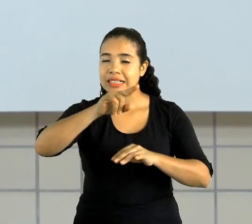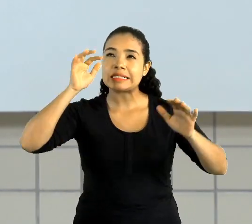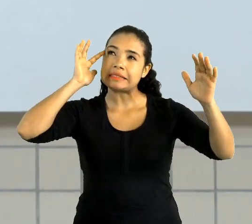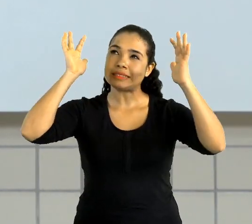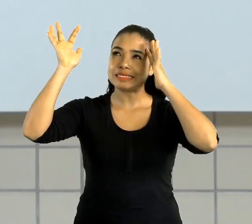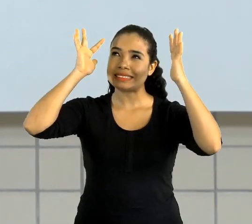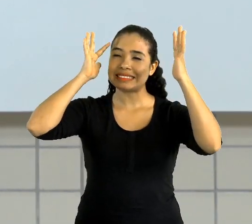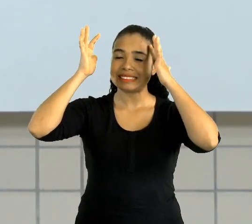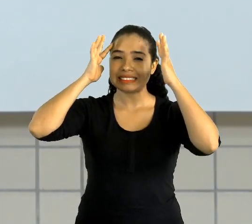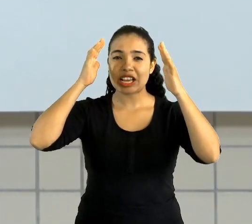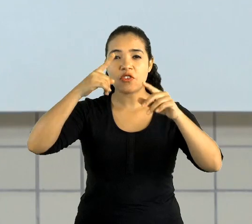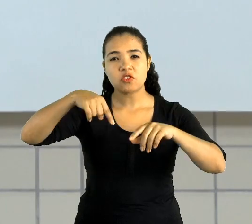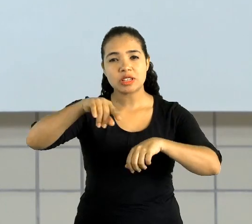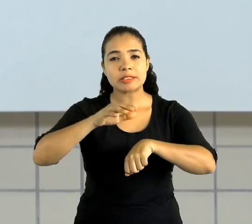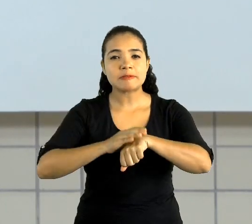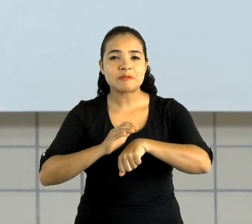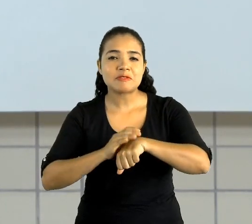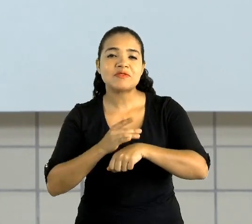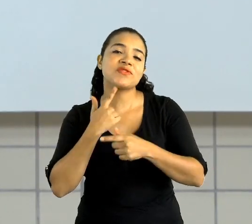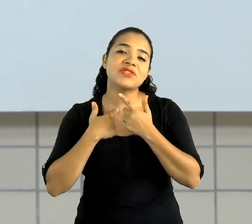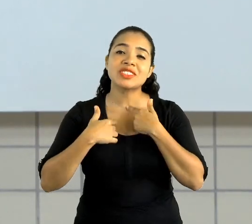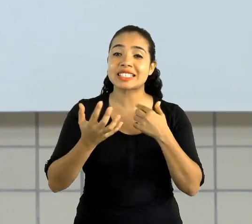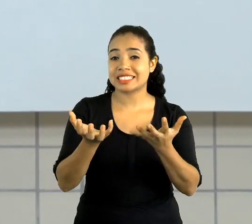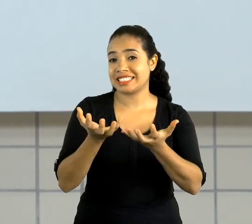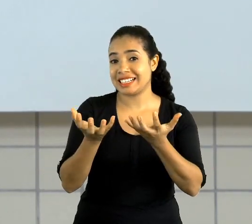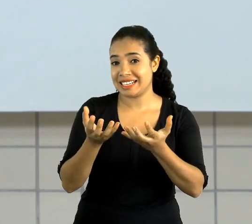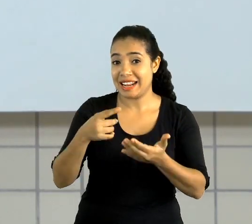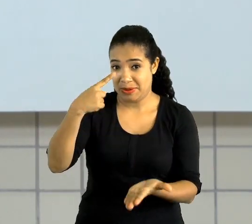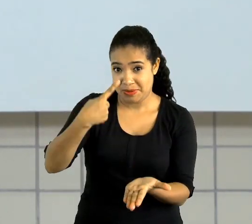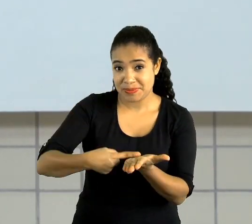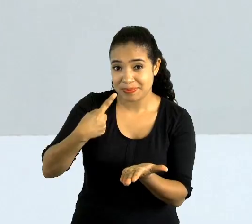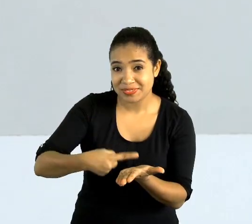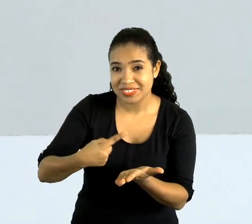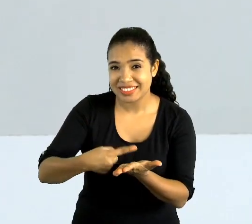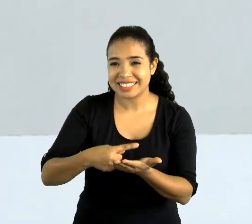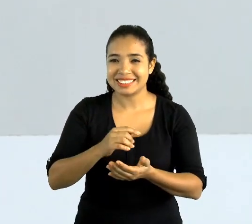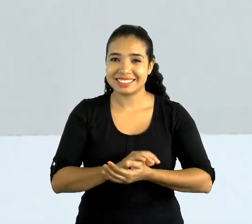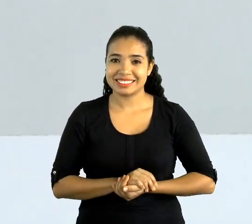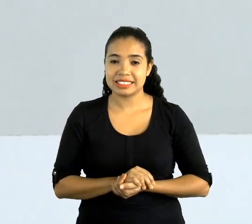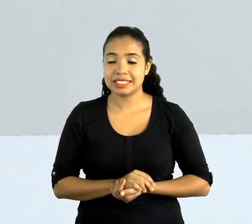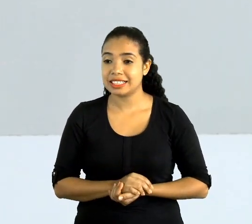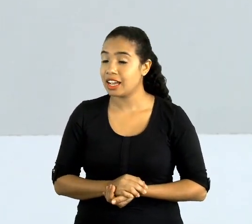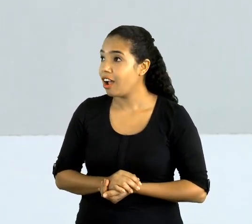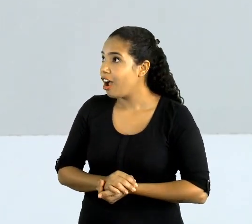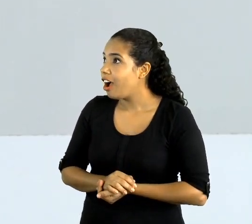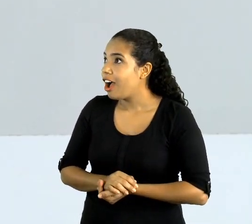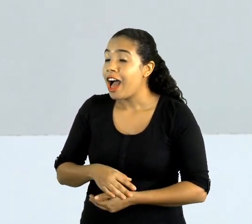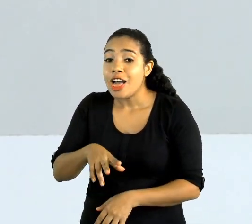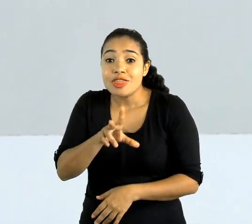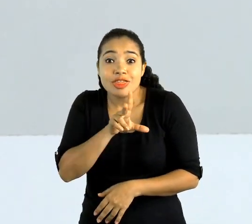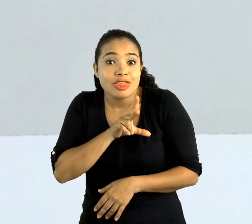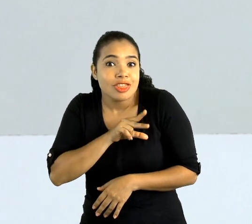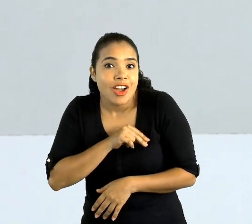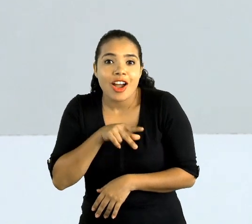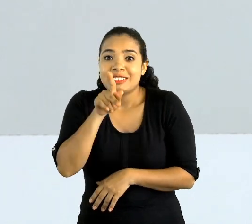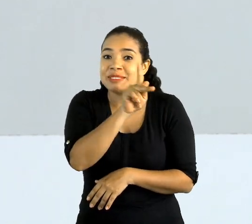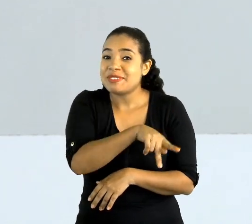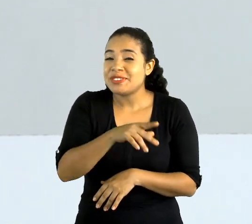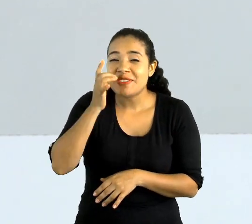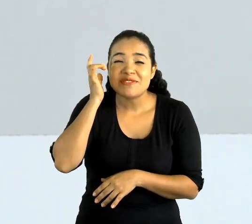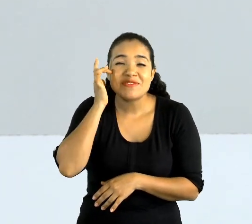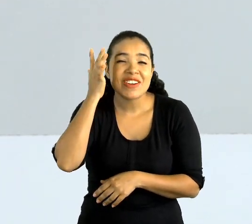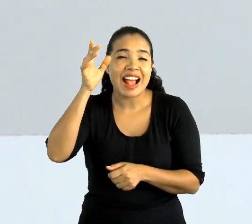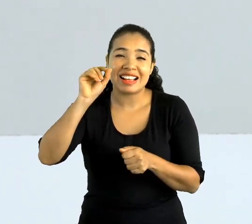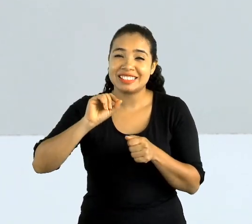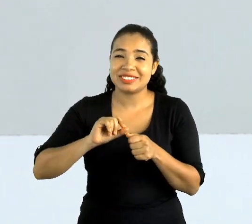fazer da forma que vocês acharem melhor. Combinado? Nossa, professora. É fácil de fazer e